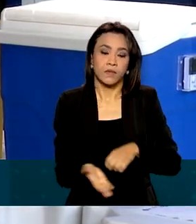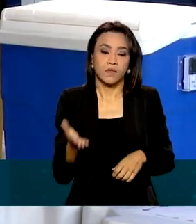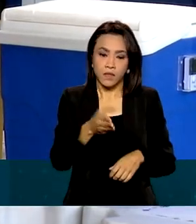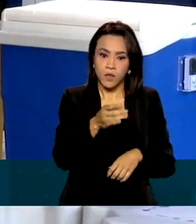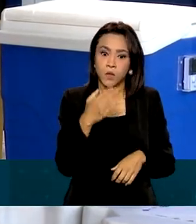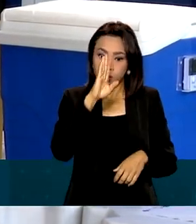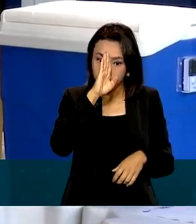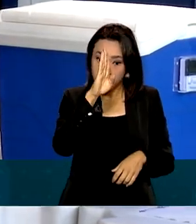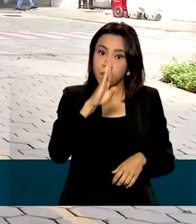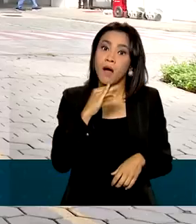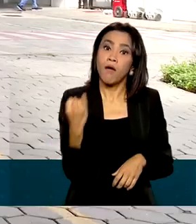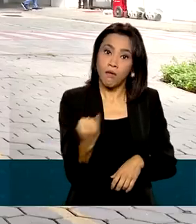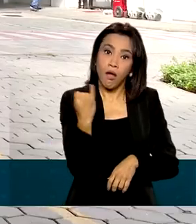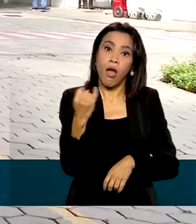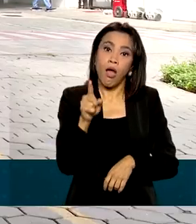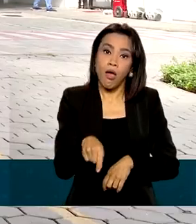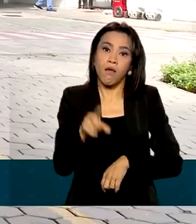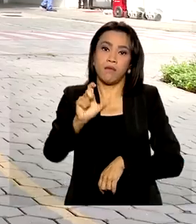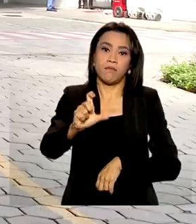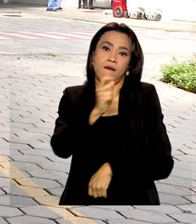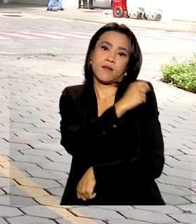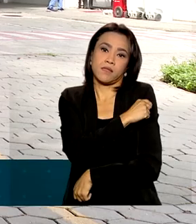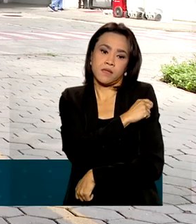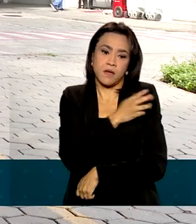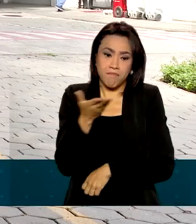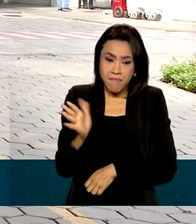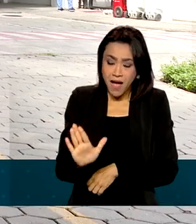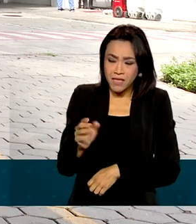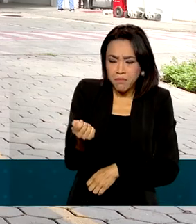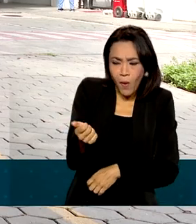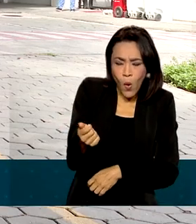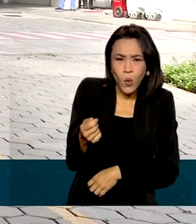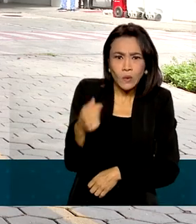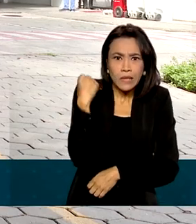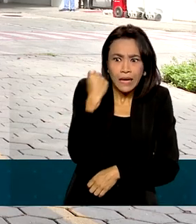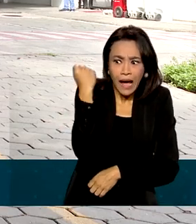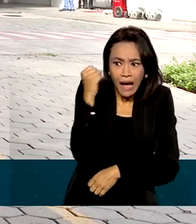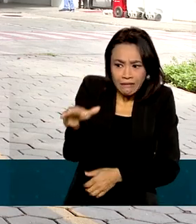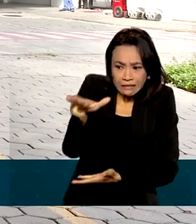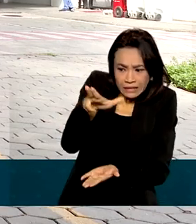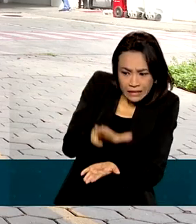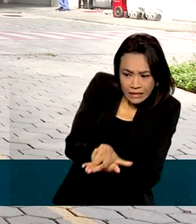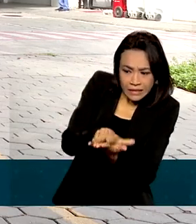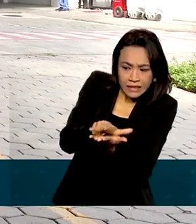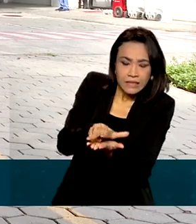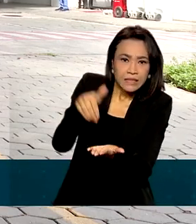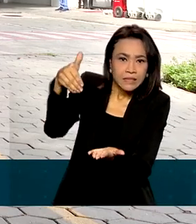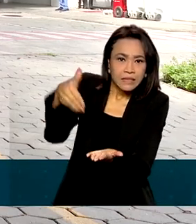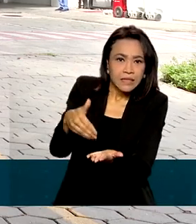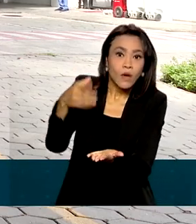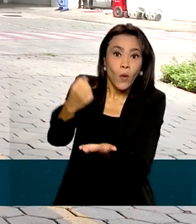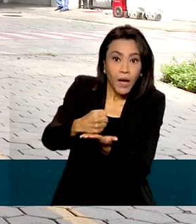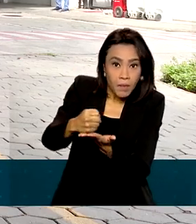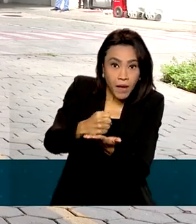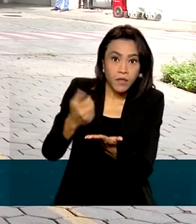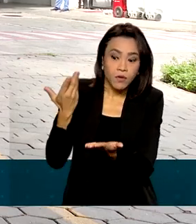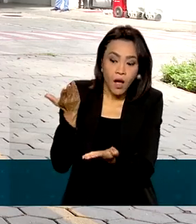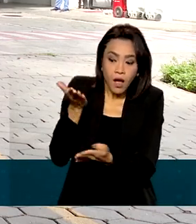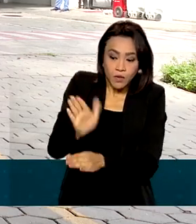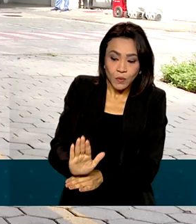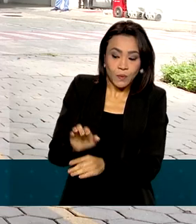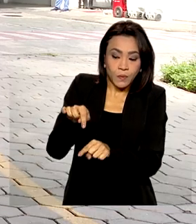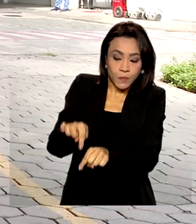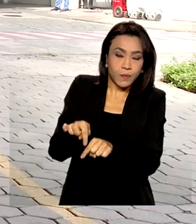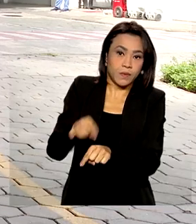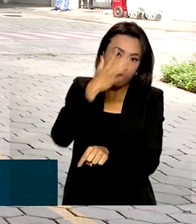vacinação. Mas para esses poucos doentes graves que chegam, o monopiravir pode servir principalmente na fase